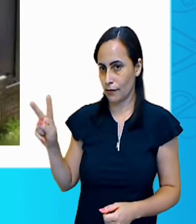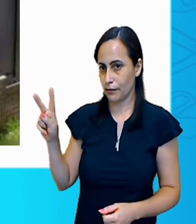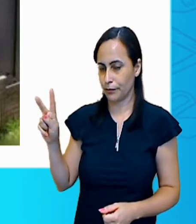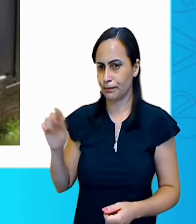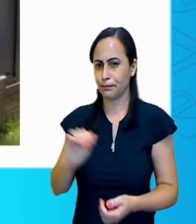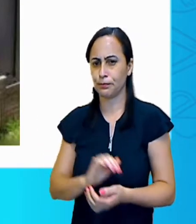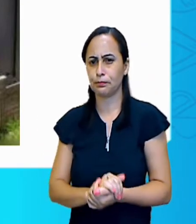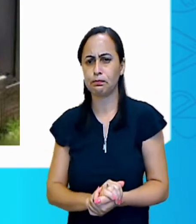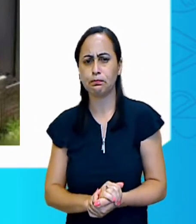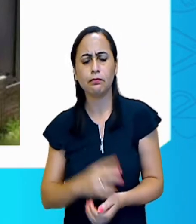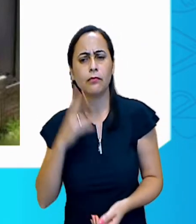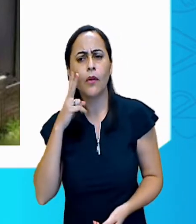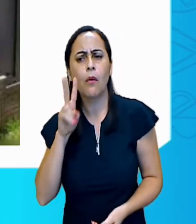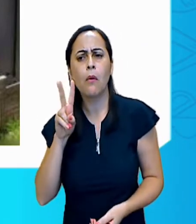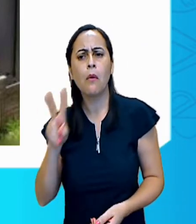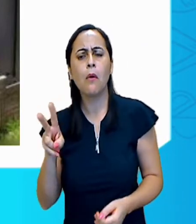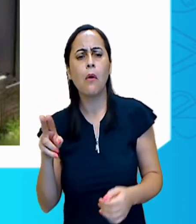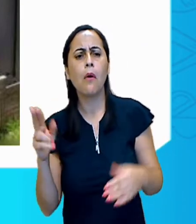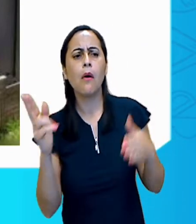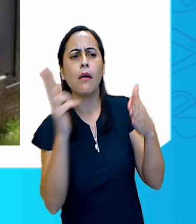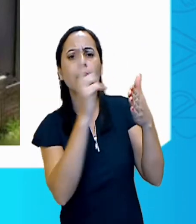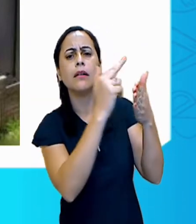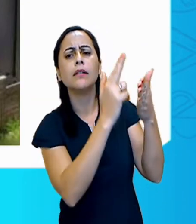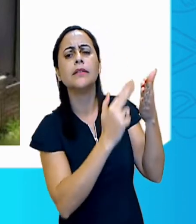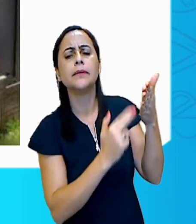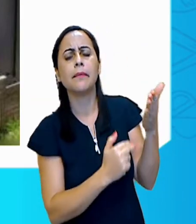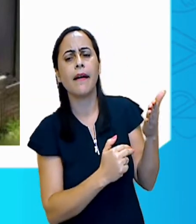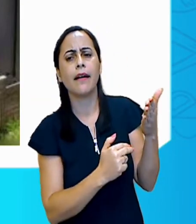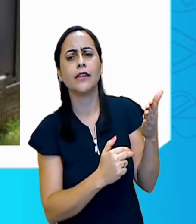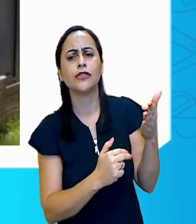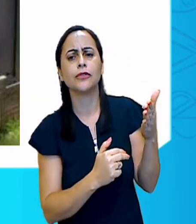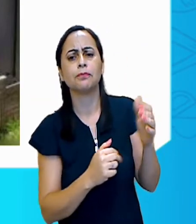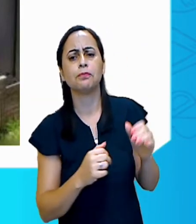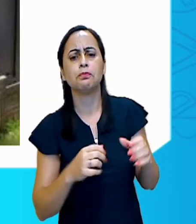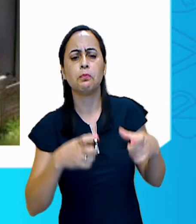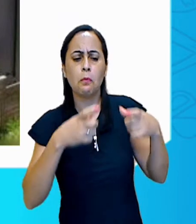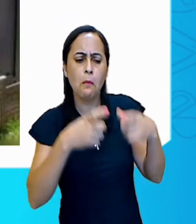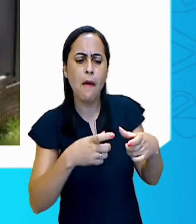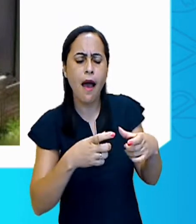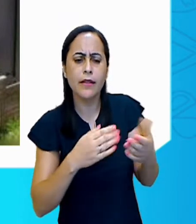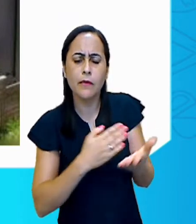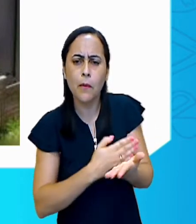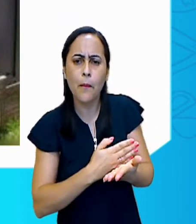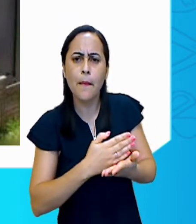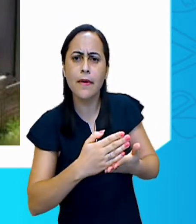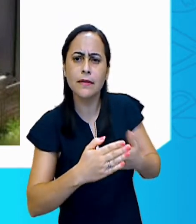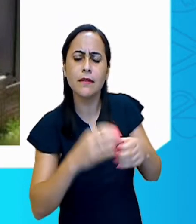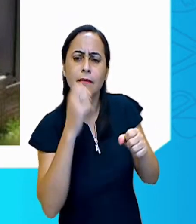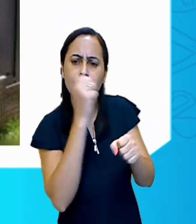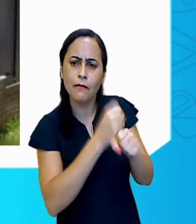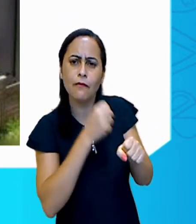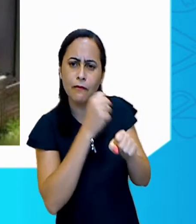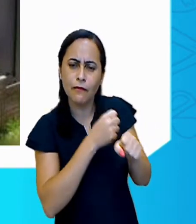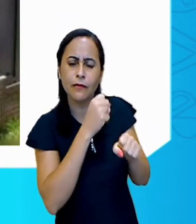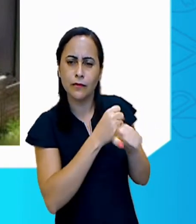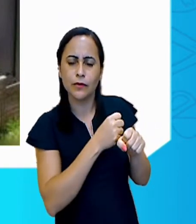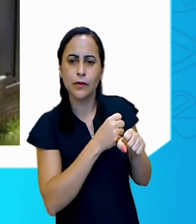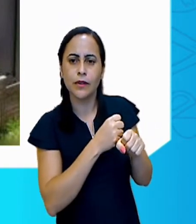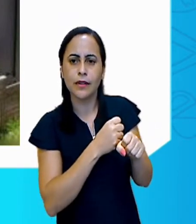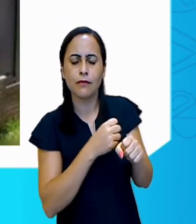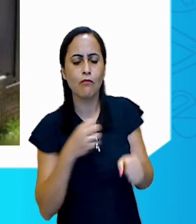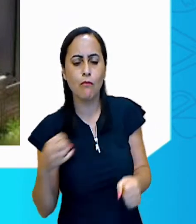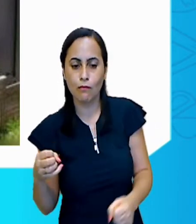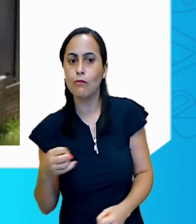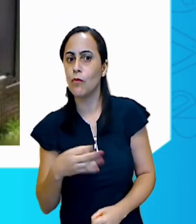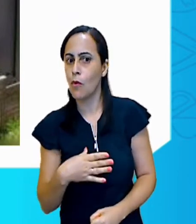Essa imagem, o bairro estava sendo construído. É um bairro novo. Mas na imagem, eu vejo que só